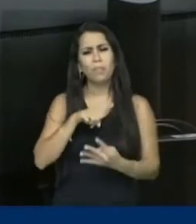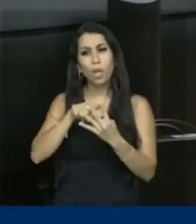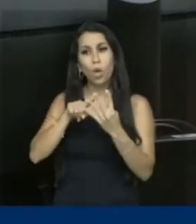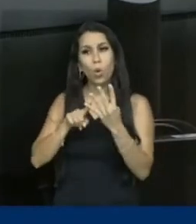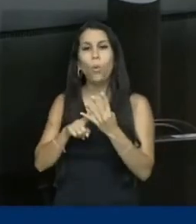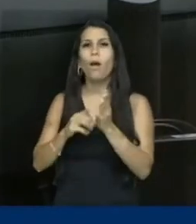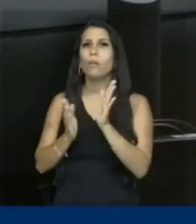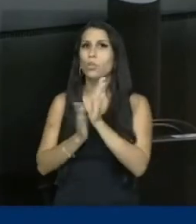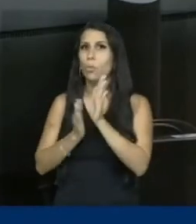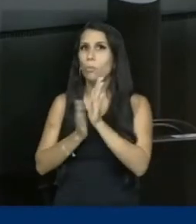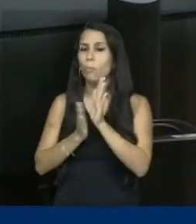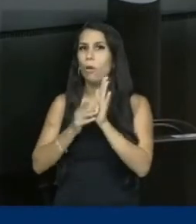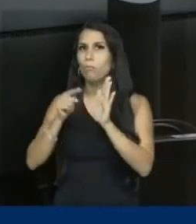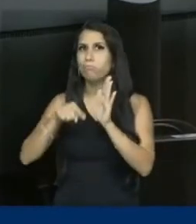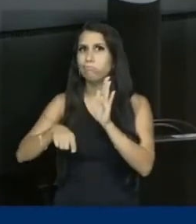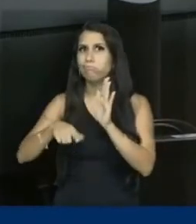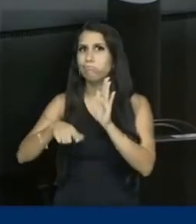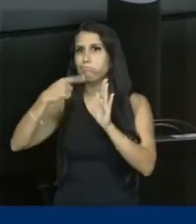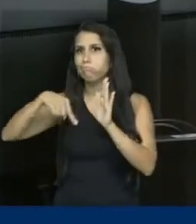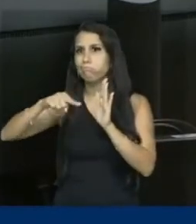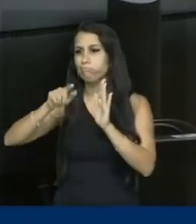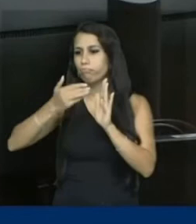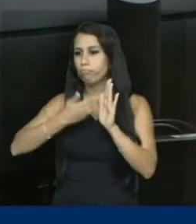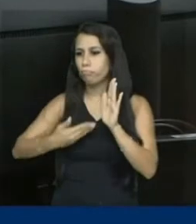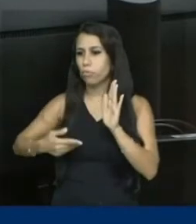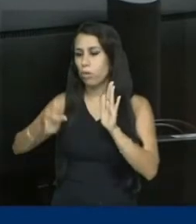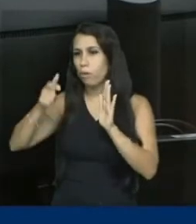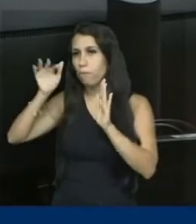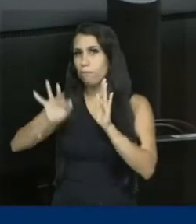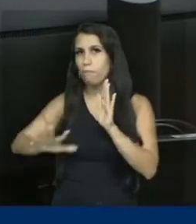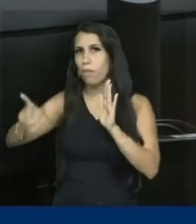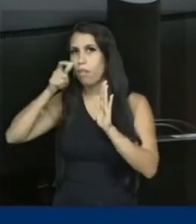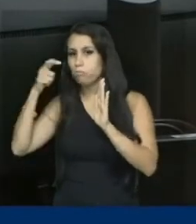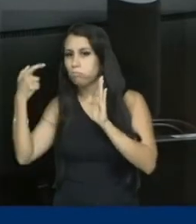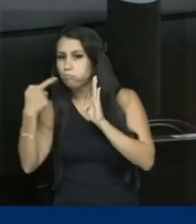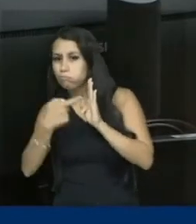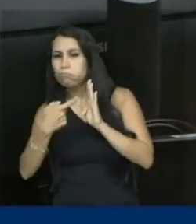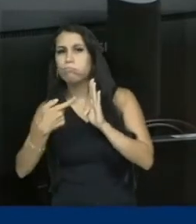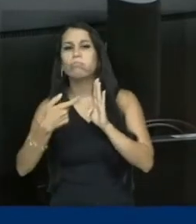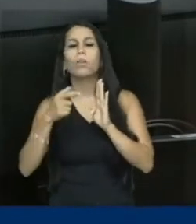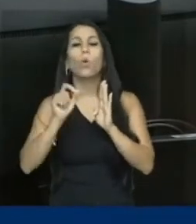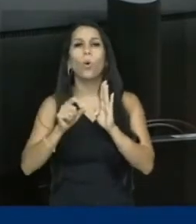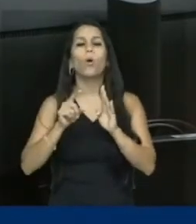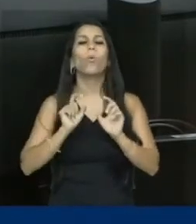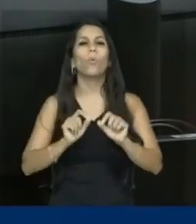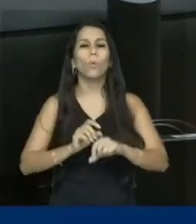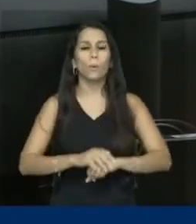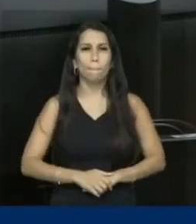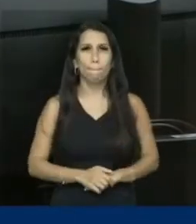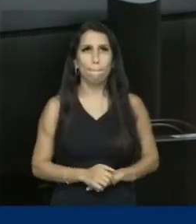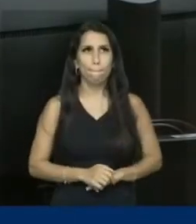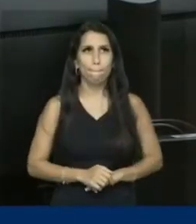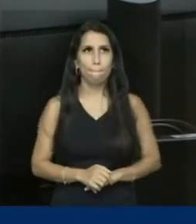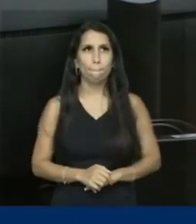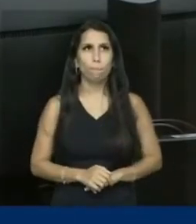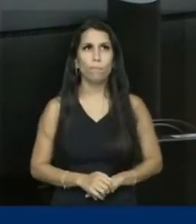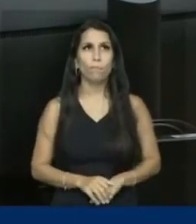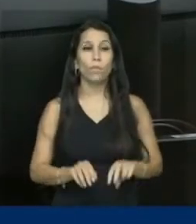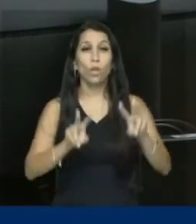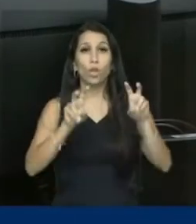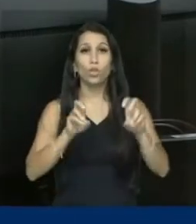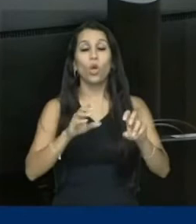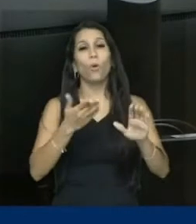proposições muito nítidas e tentativas muito eficazes. Uma delas compunha o corpo da medida